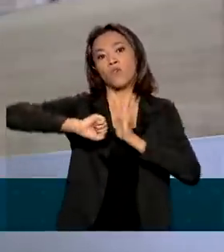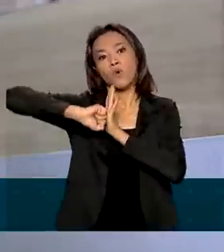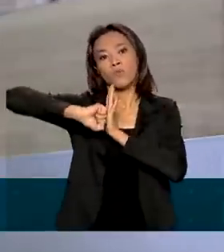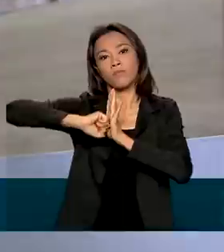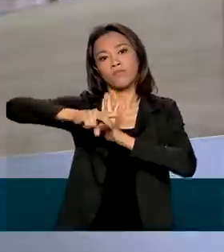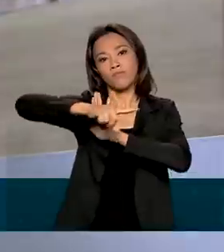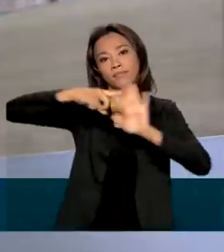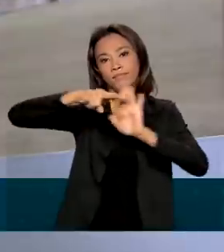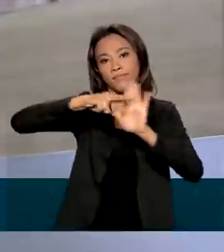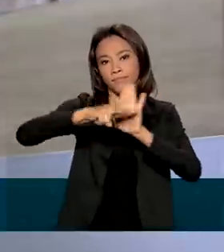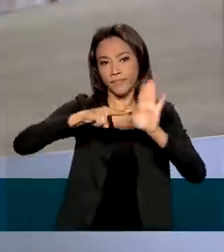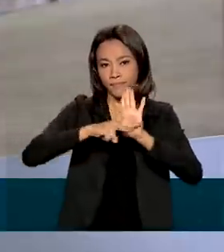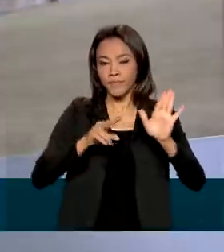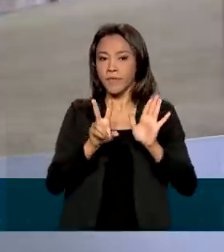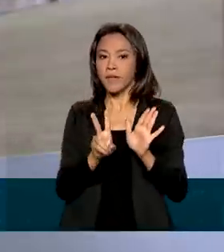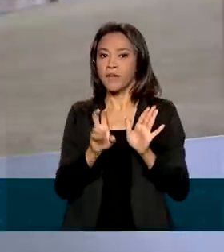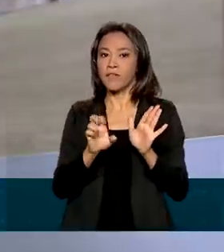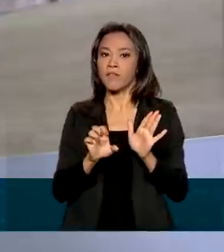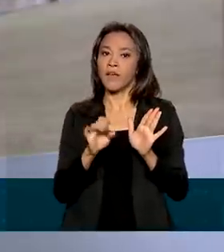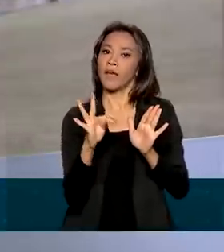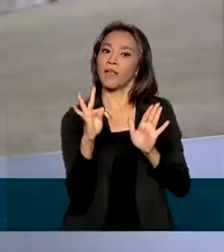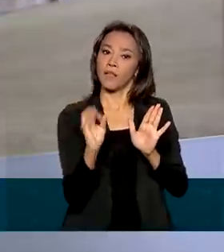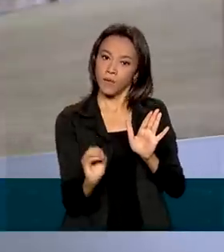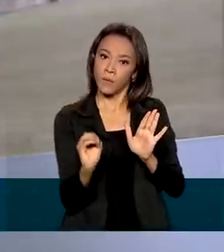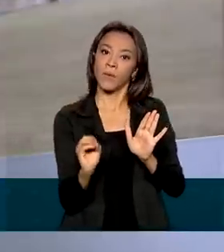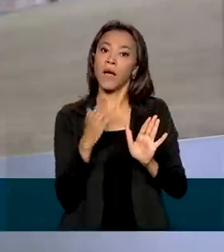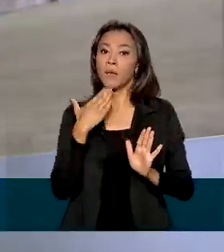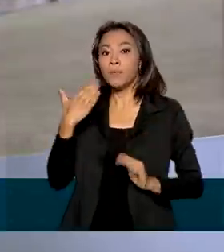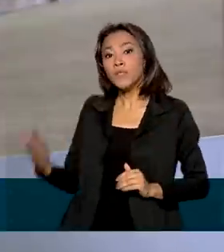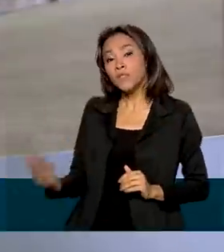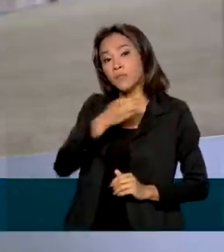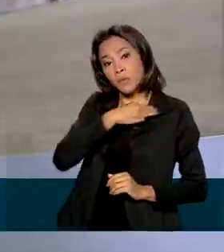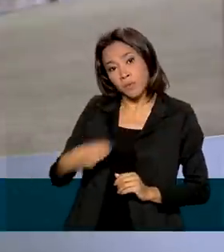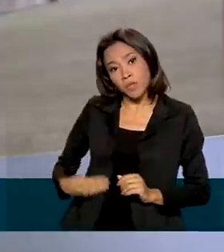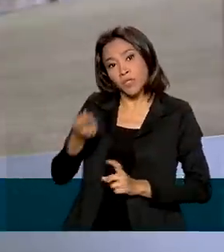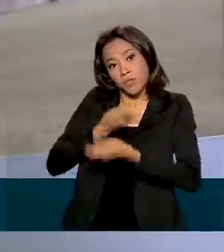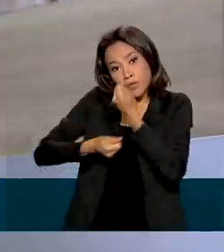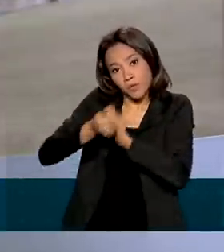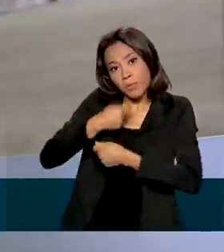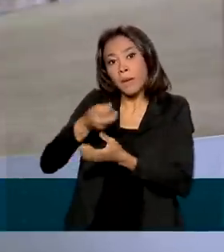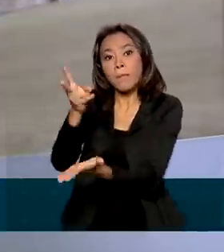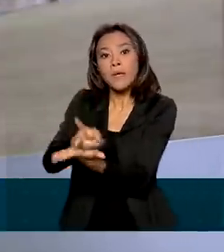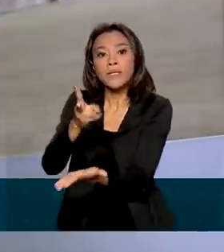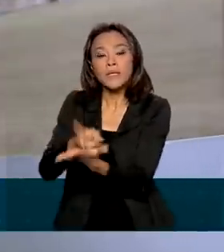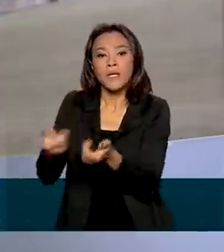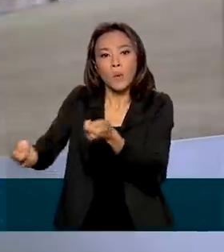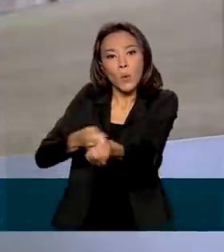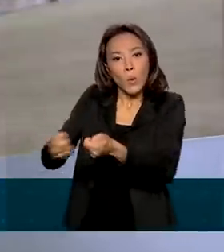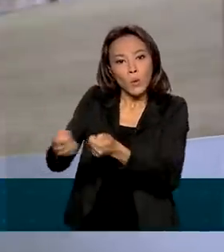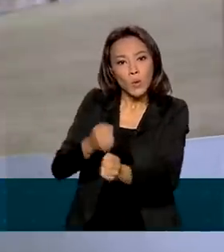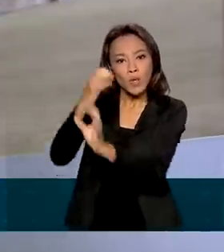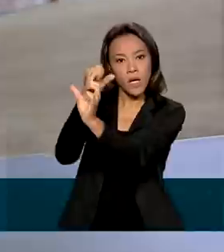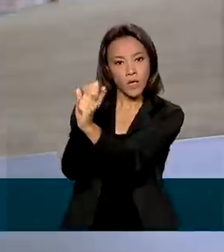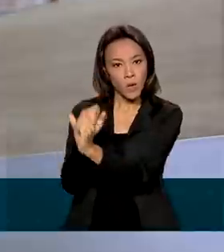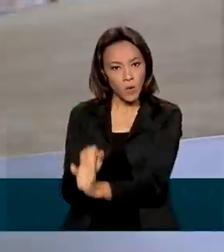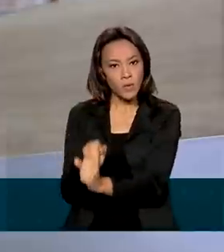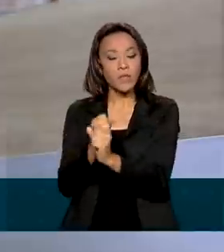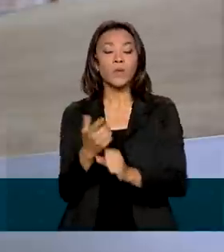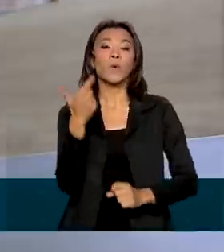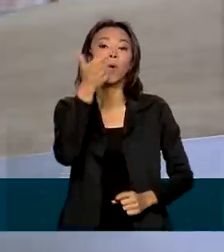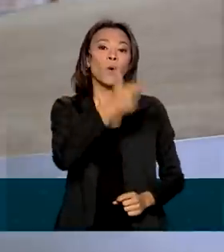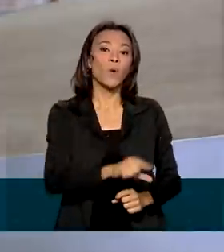a pedido do ministro Paulo Guedes para manter o equilíbrio das contas públicas. Uma delas é a liberação de